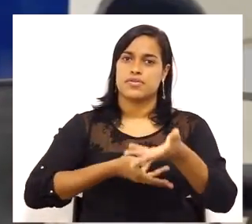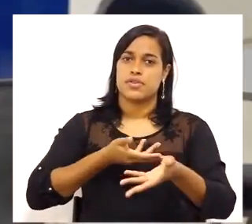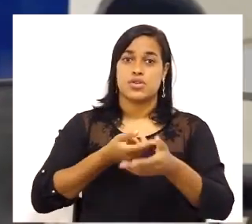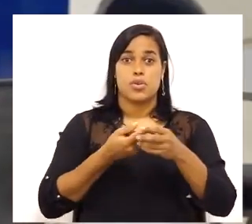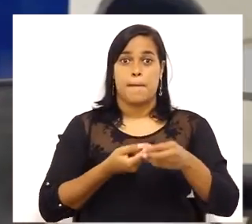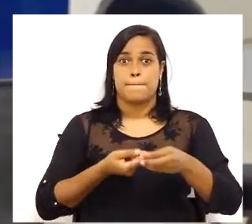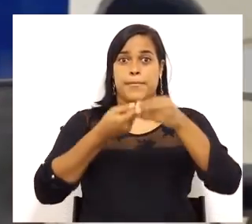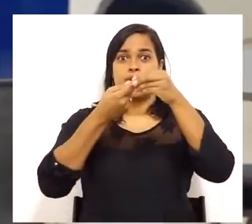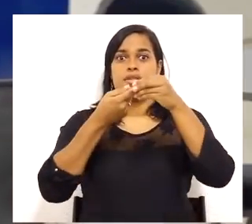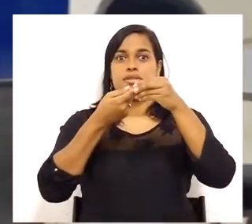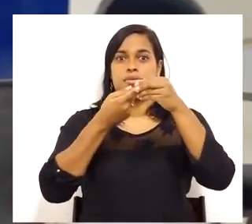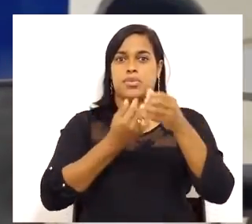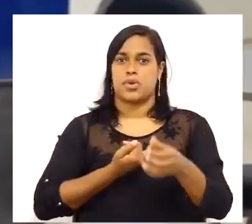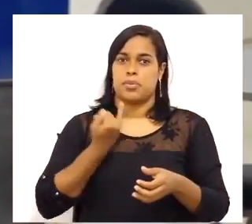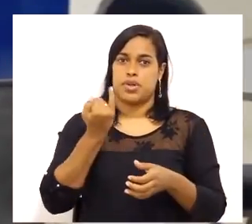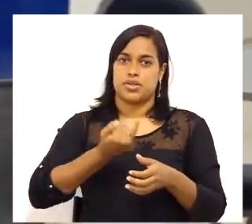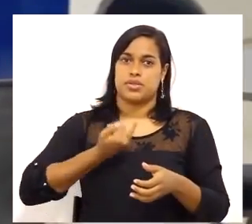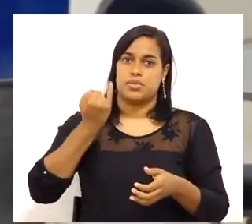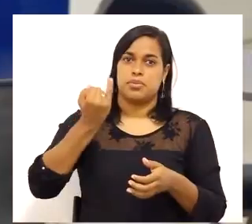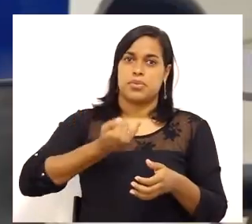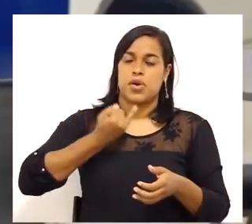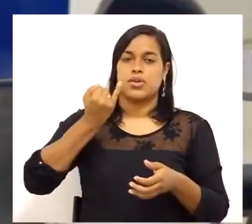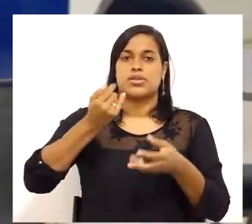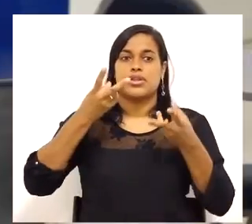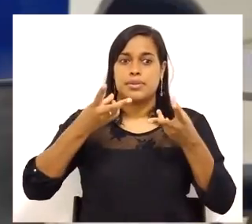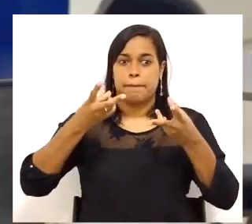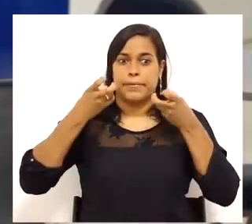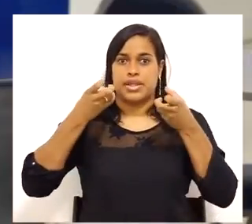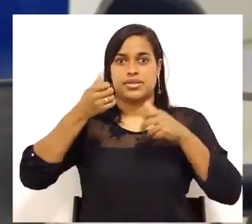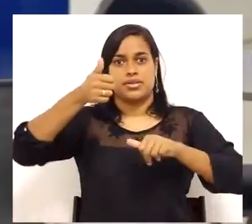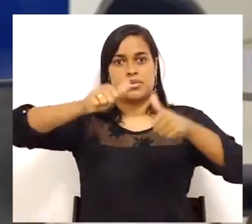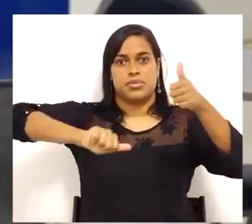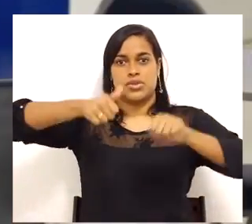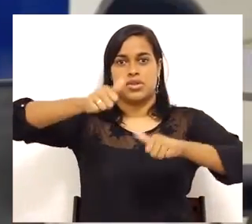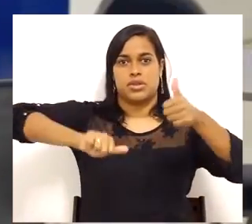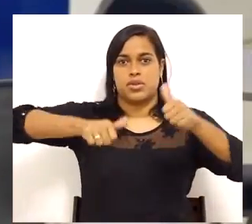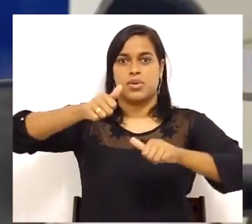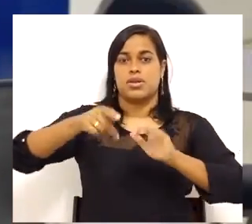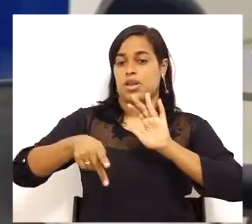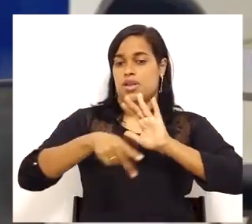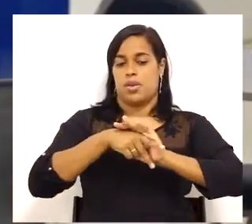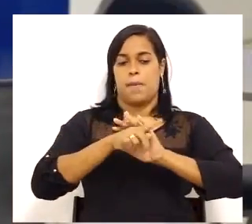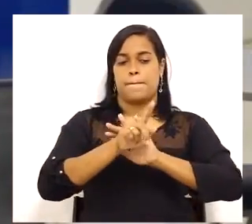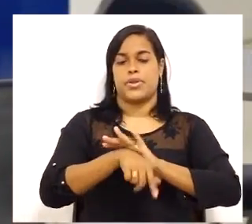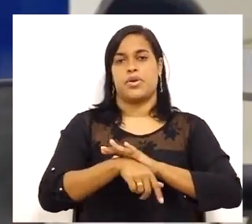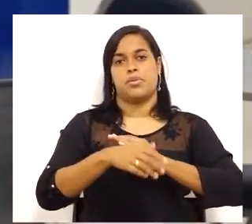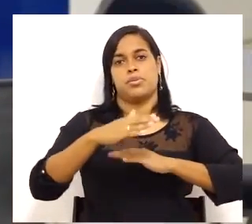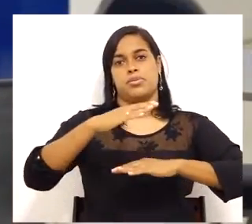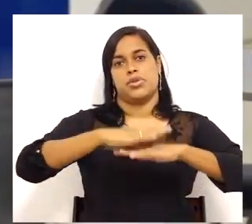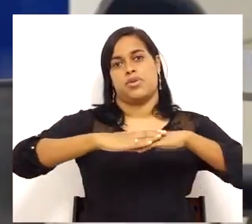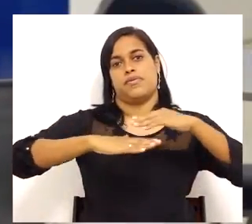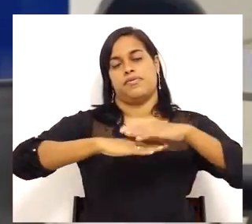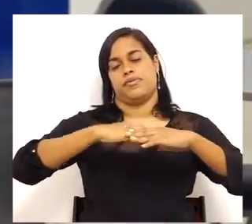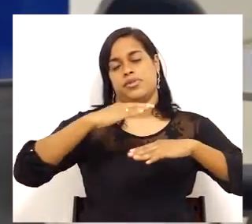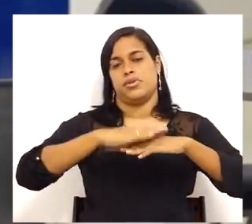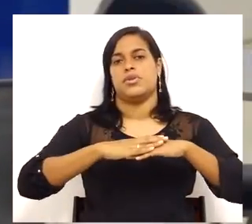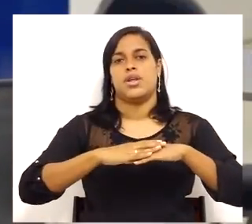principal fator de percepção de qualidade será o próprio funcionário prestador de serviços.